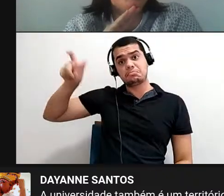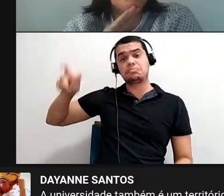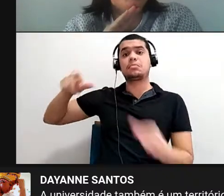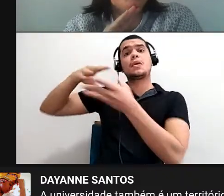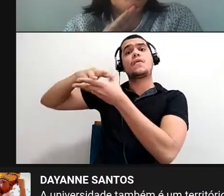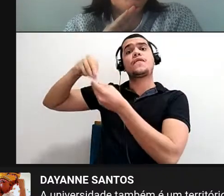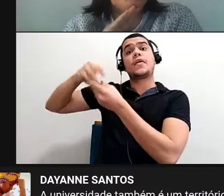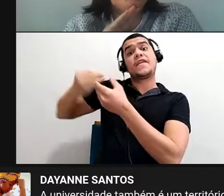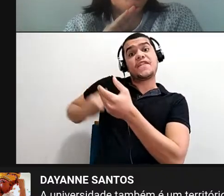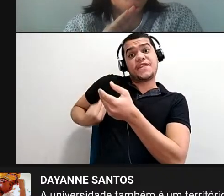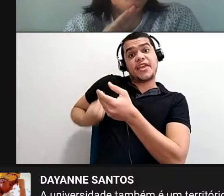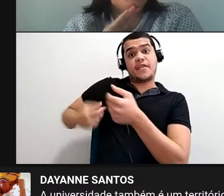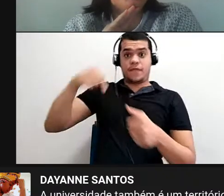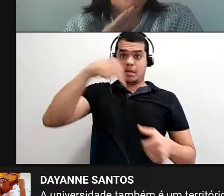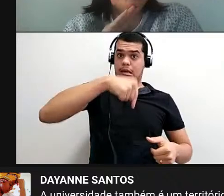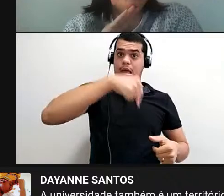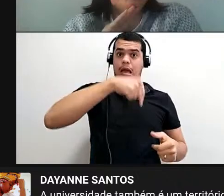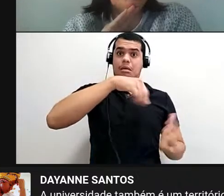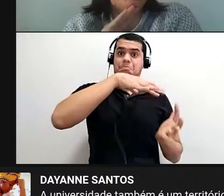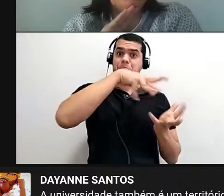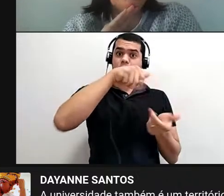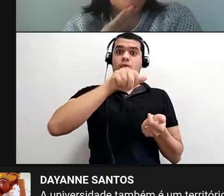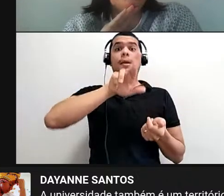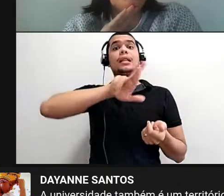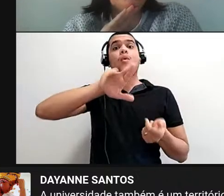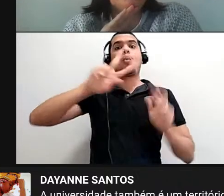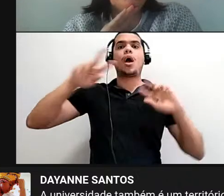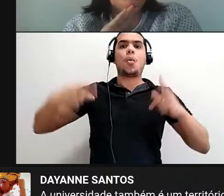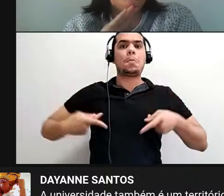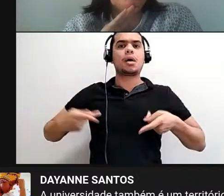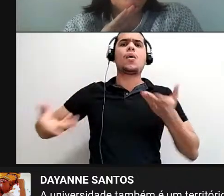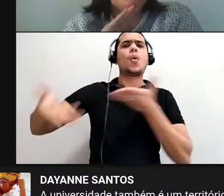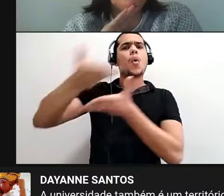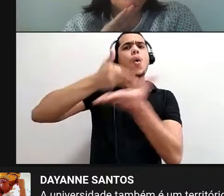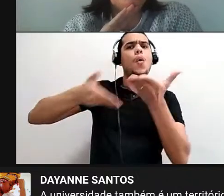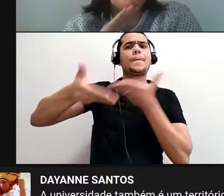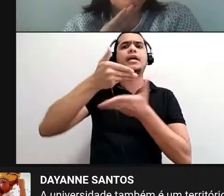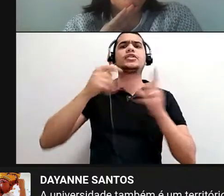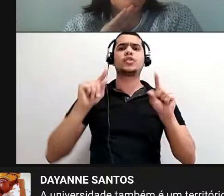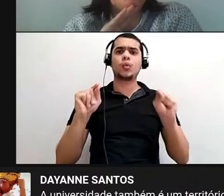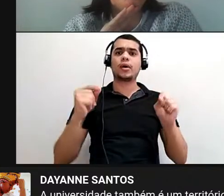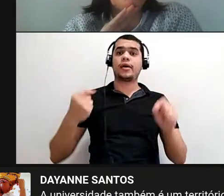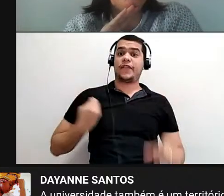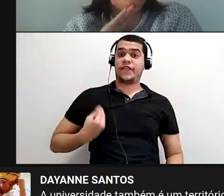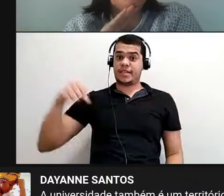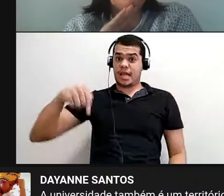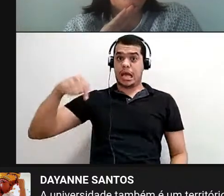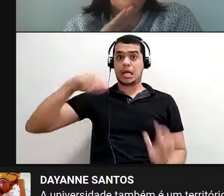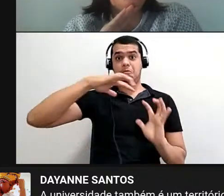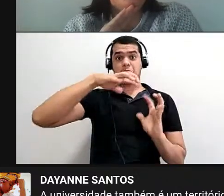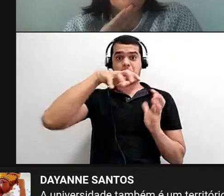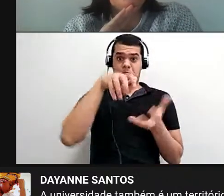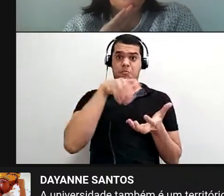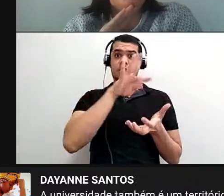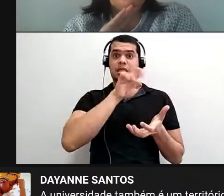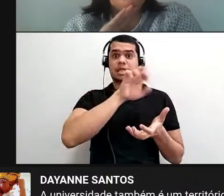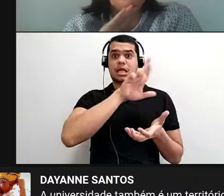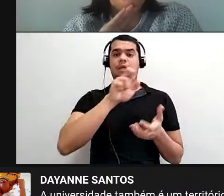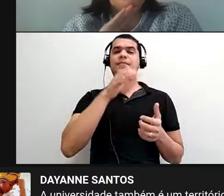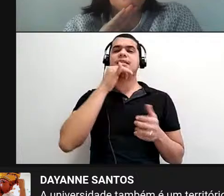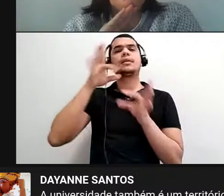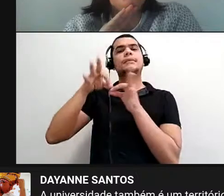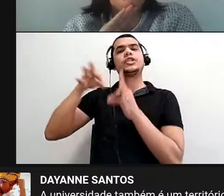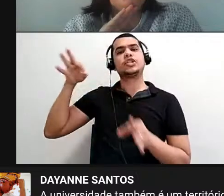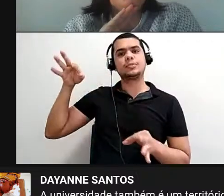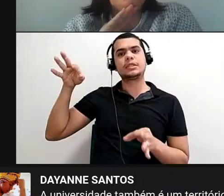nesse planeta, que não são humanos, mas são seres que compartilham da nossa vida aqui no planeta, como, por exemplo, os espíritos encantados